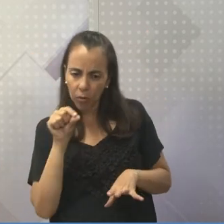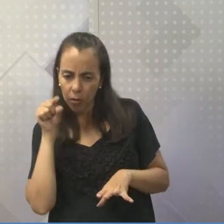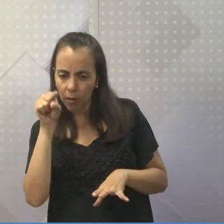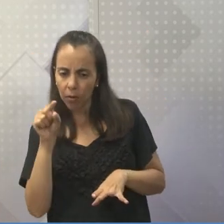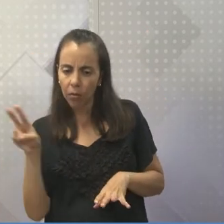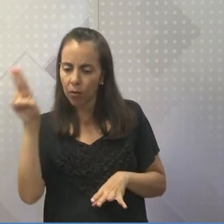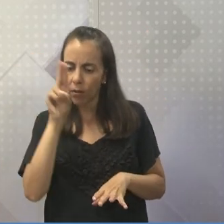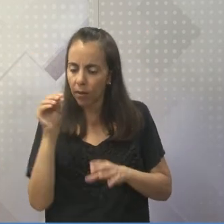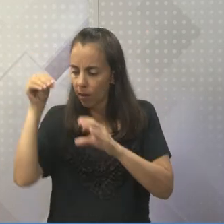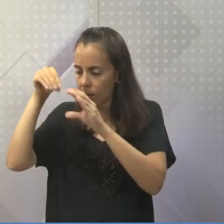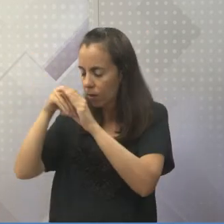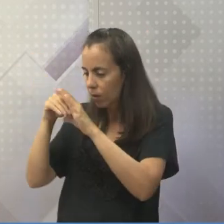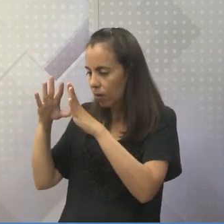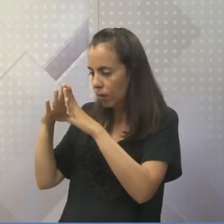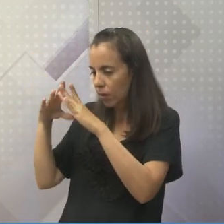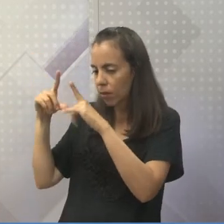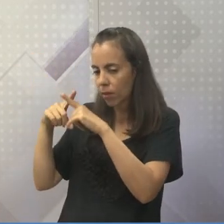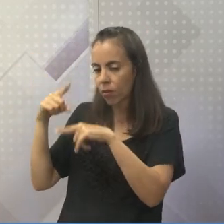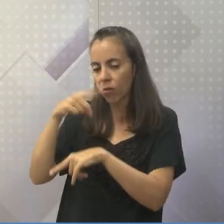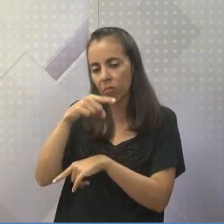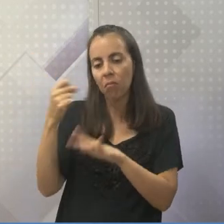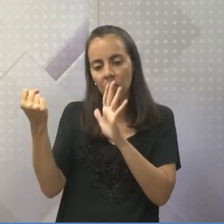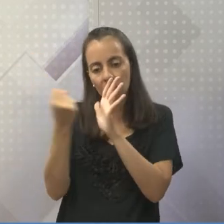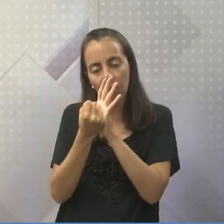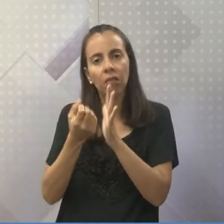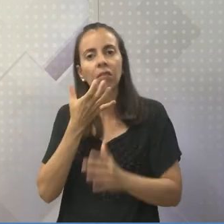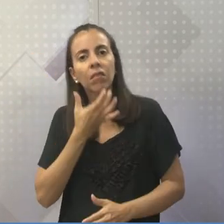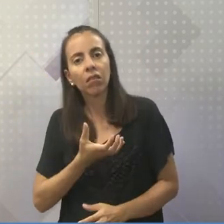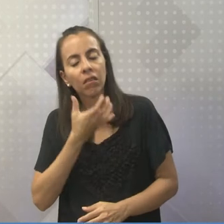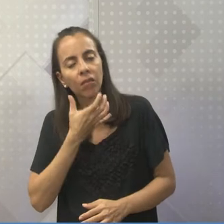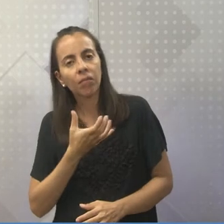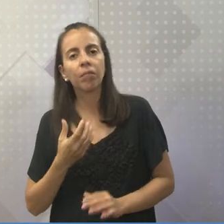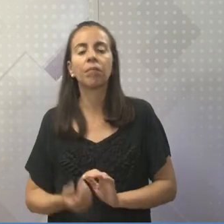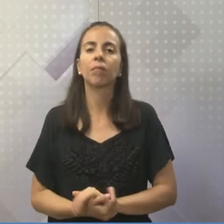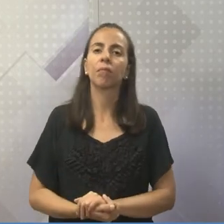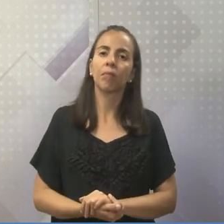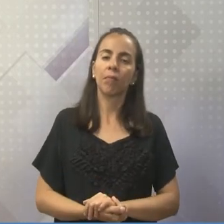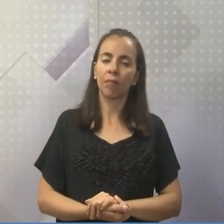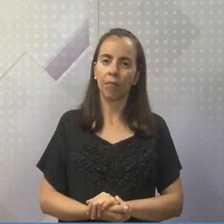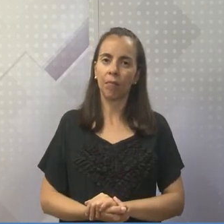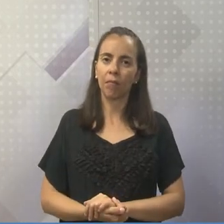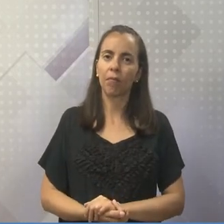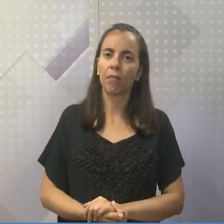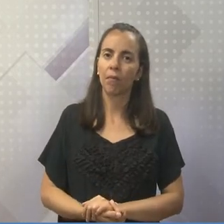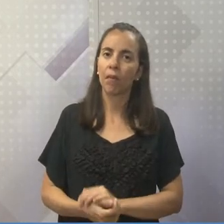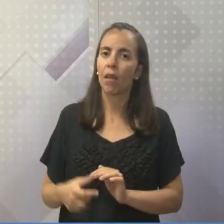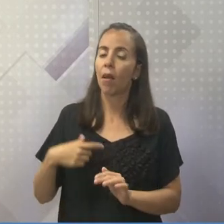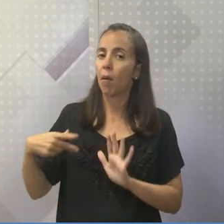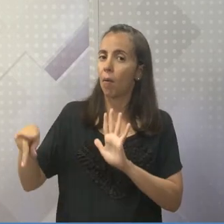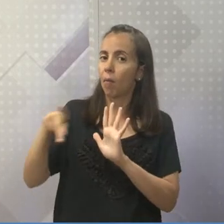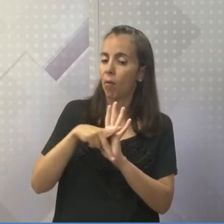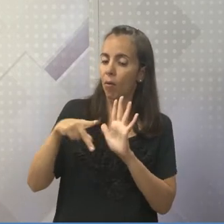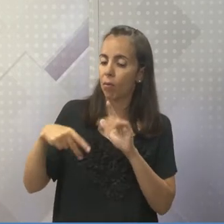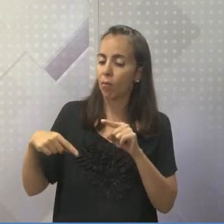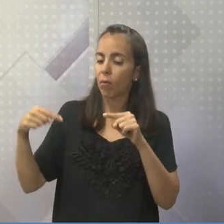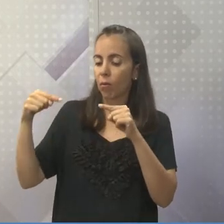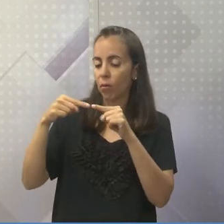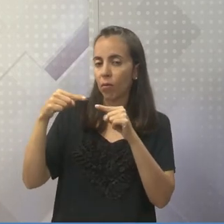dentro da igreja aquela peça natalina, a árvore natal como uma peça natalina.